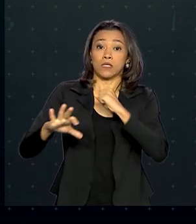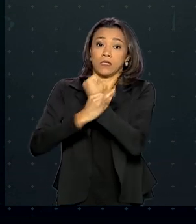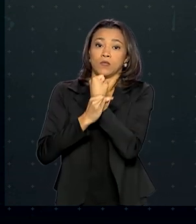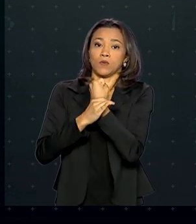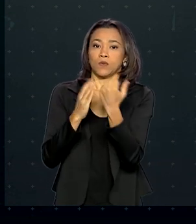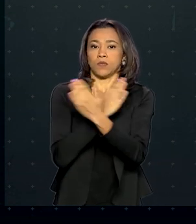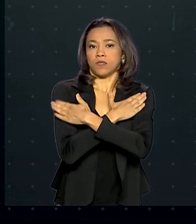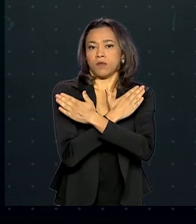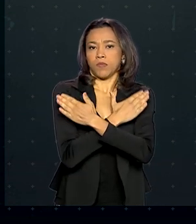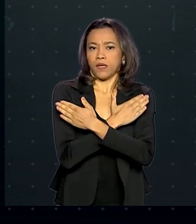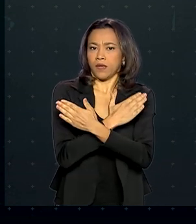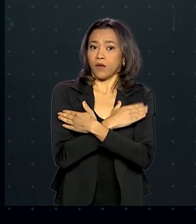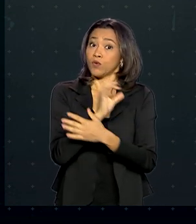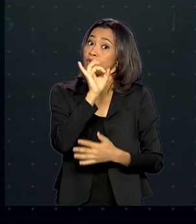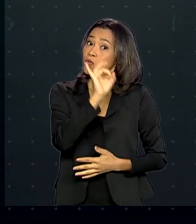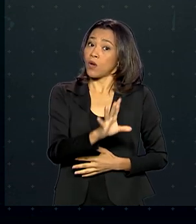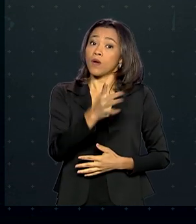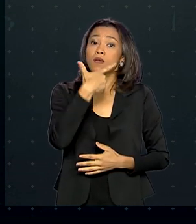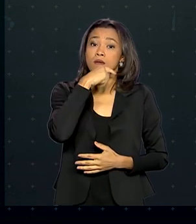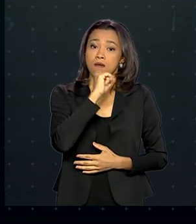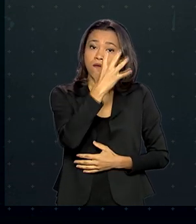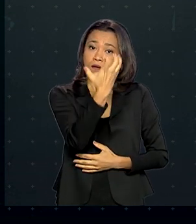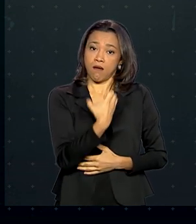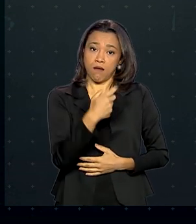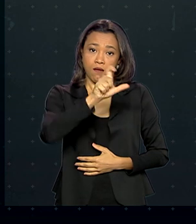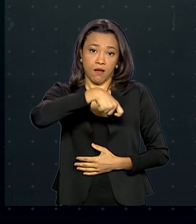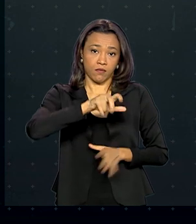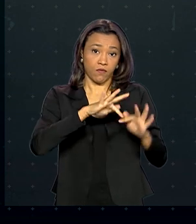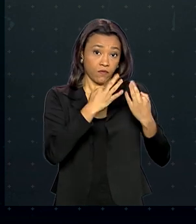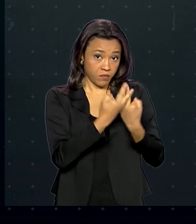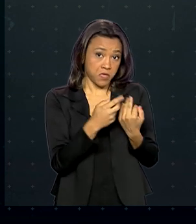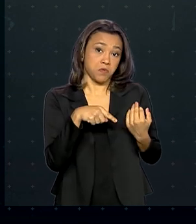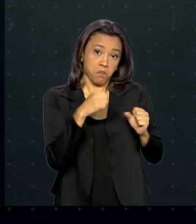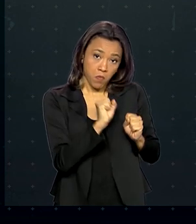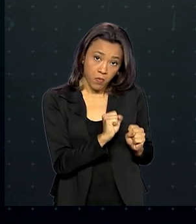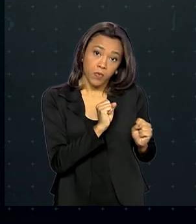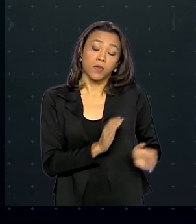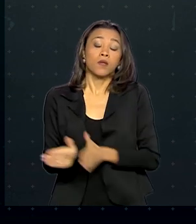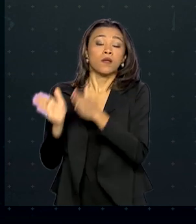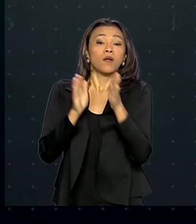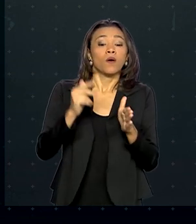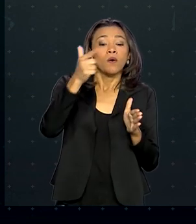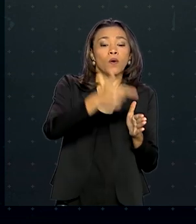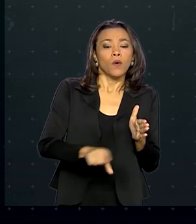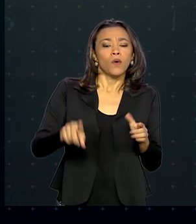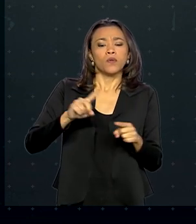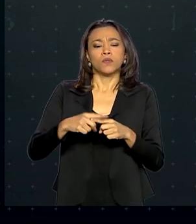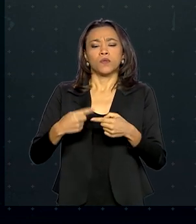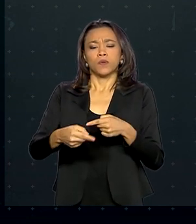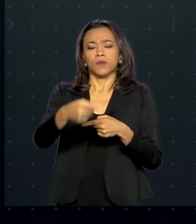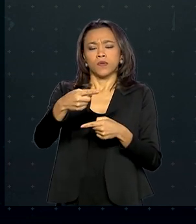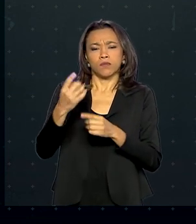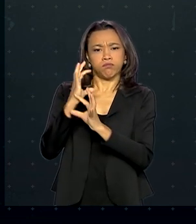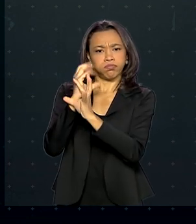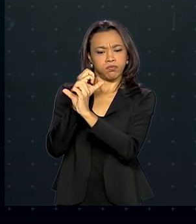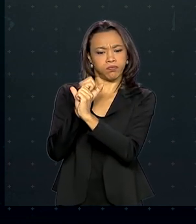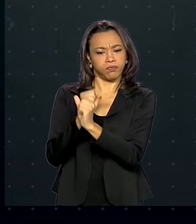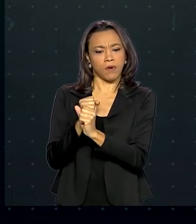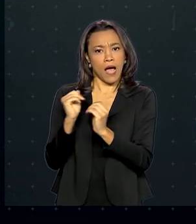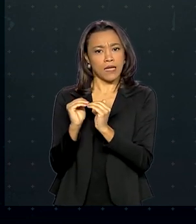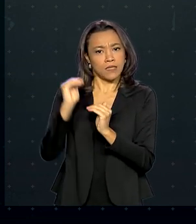exceção para o Bolsa Família. Outra exigência é não ter recebido rendimentos tributáveis acima de R$ 28